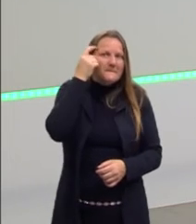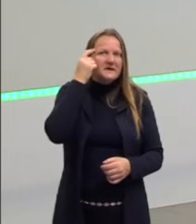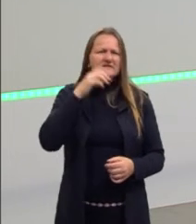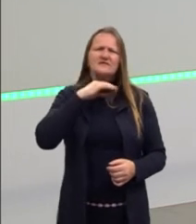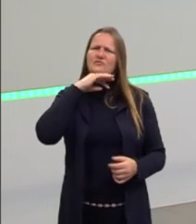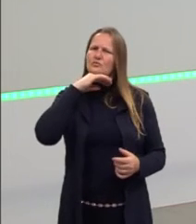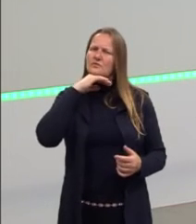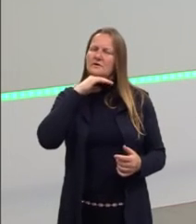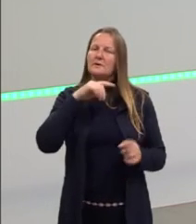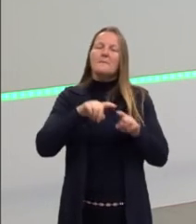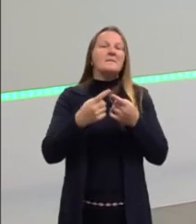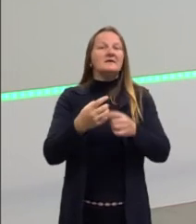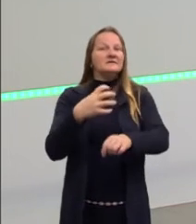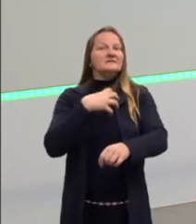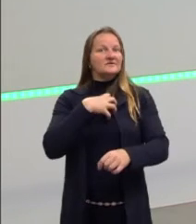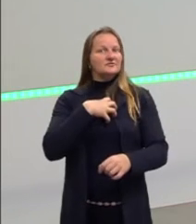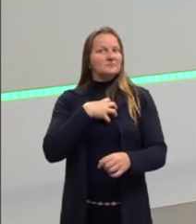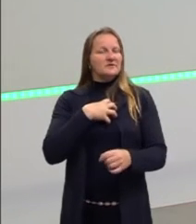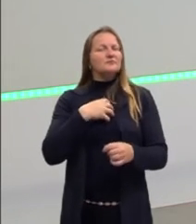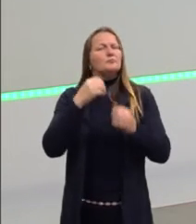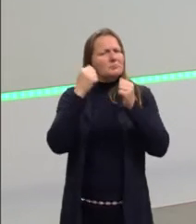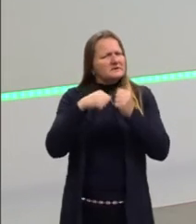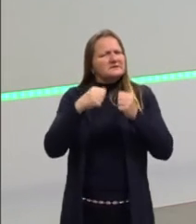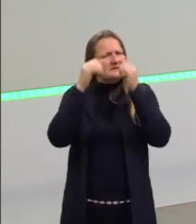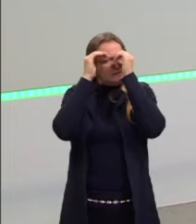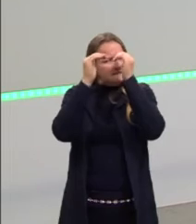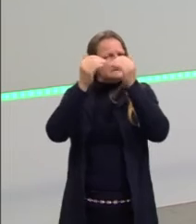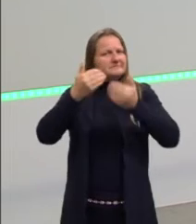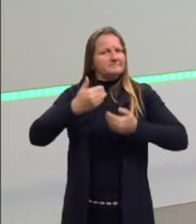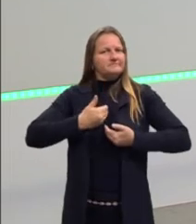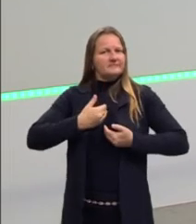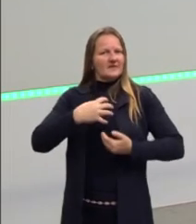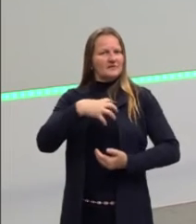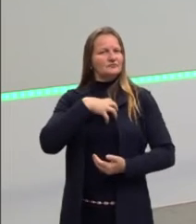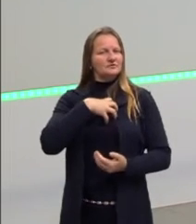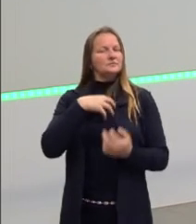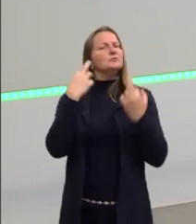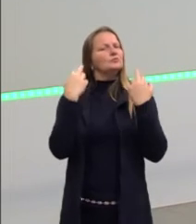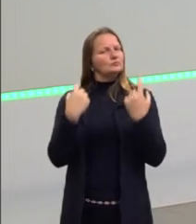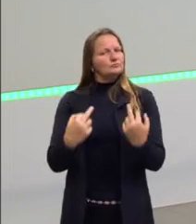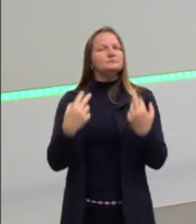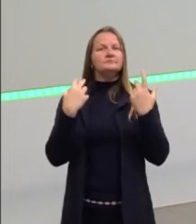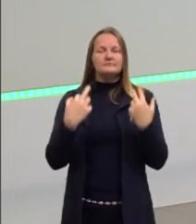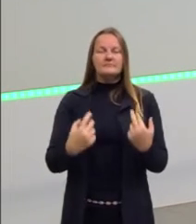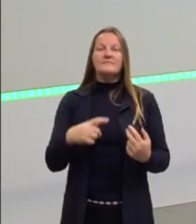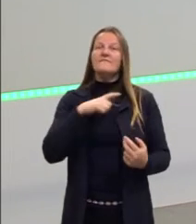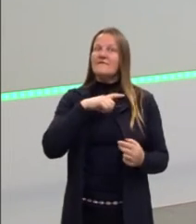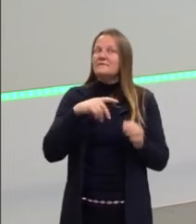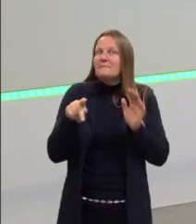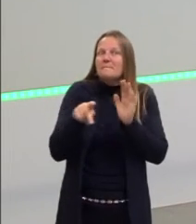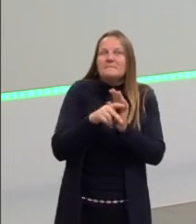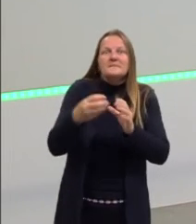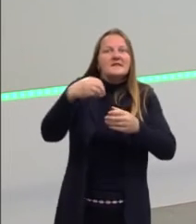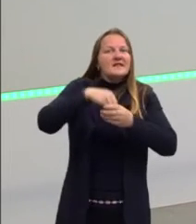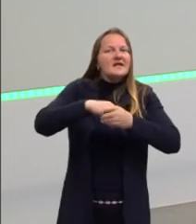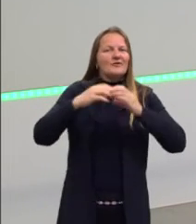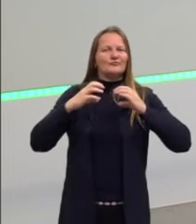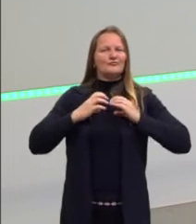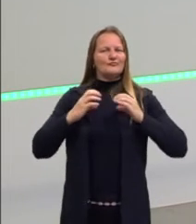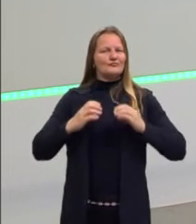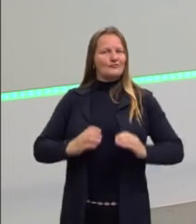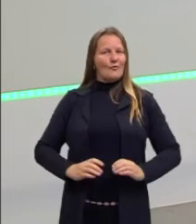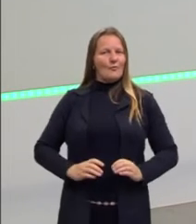Mas todo o sentimento que nós temos no nosso corpo, ele é natural, ele é do nosso organismo. Nós temos que